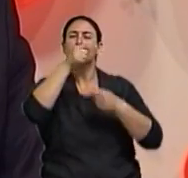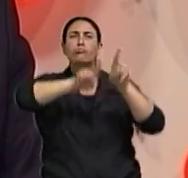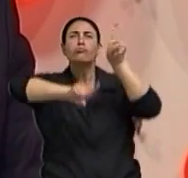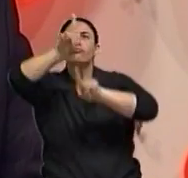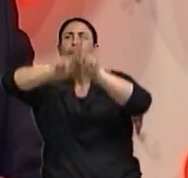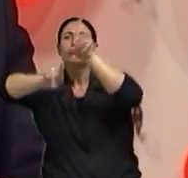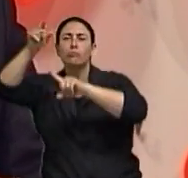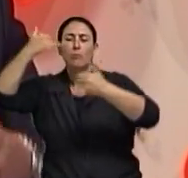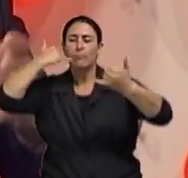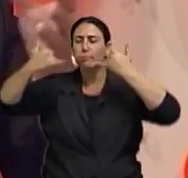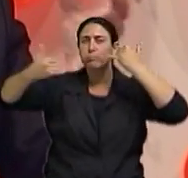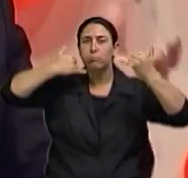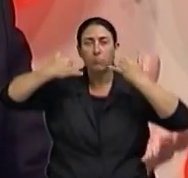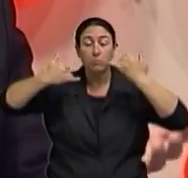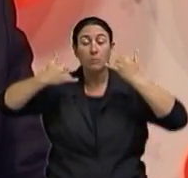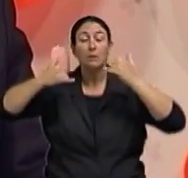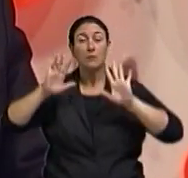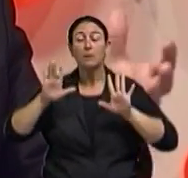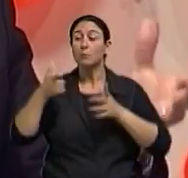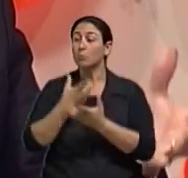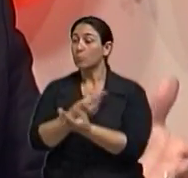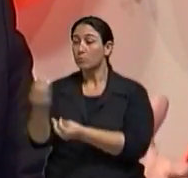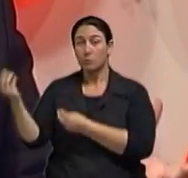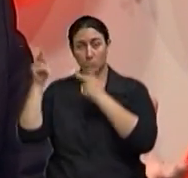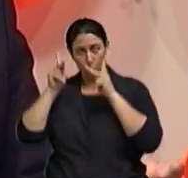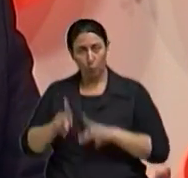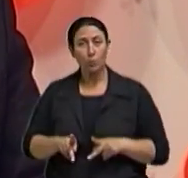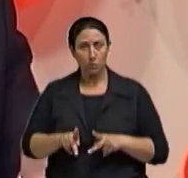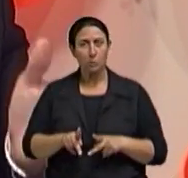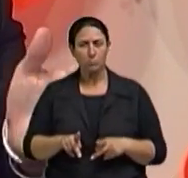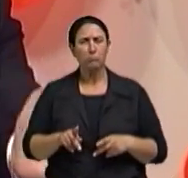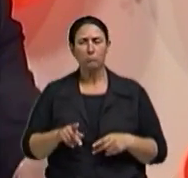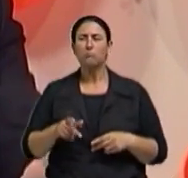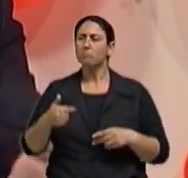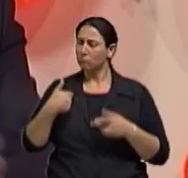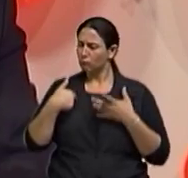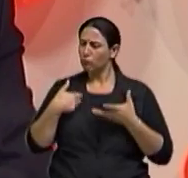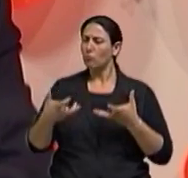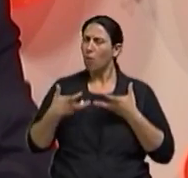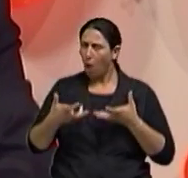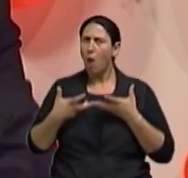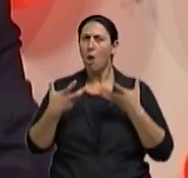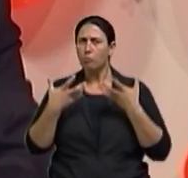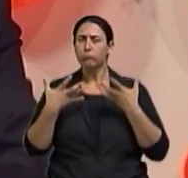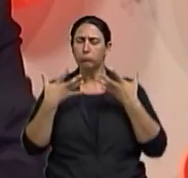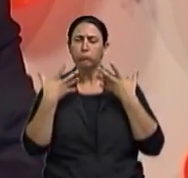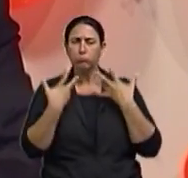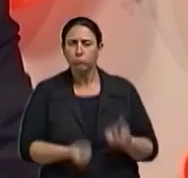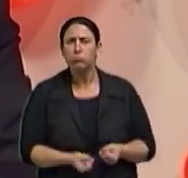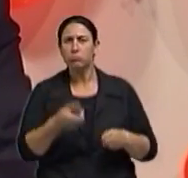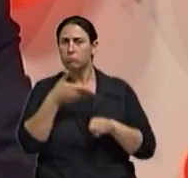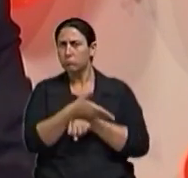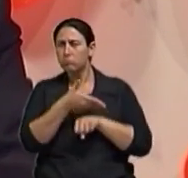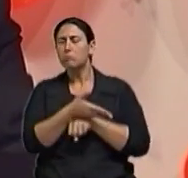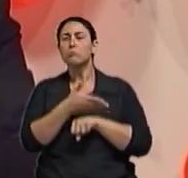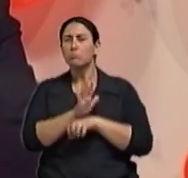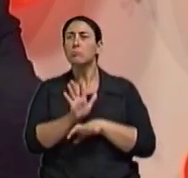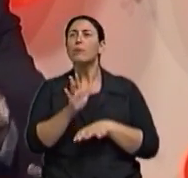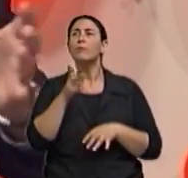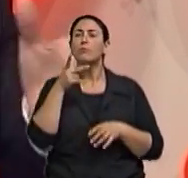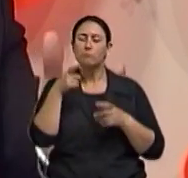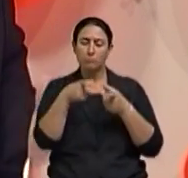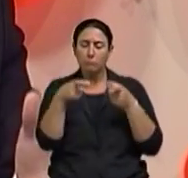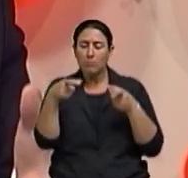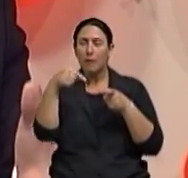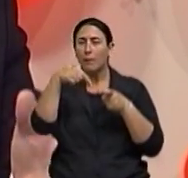vamos ter pessoas que abrem suas carteiras de ativos levando não só para a carteira de poupança, mas